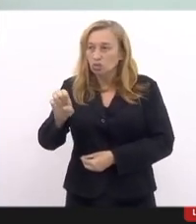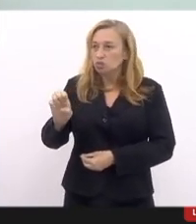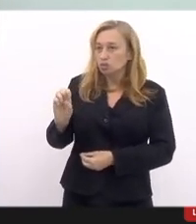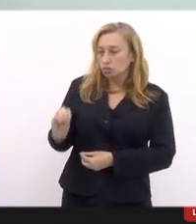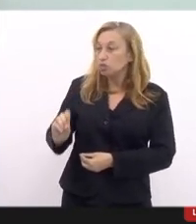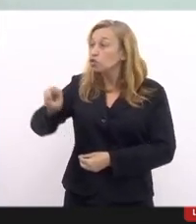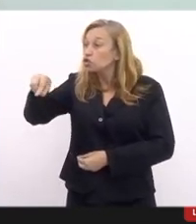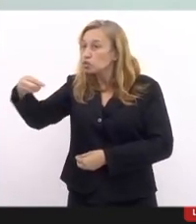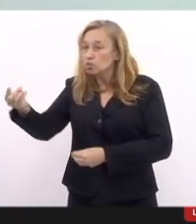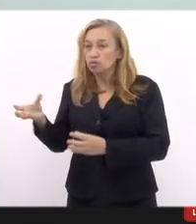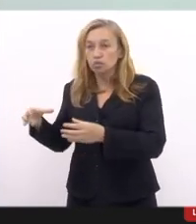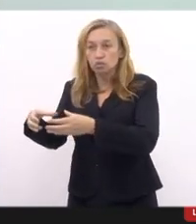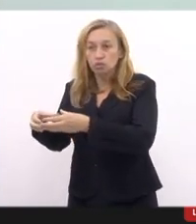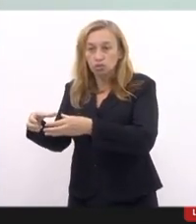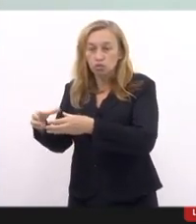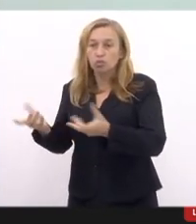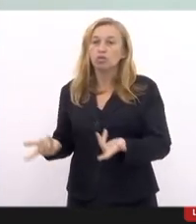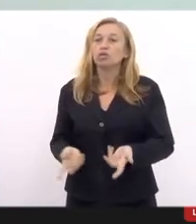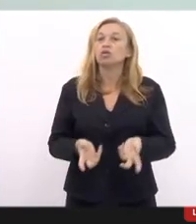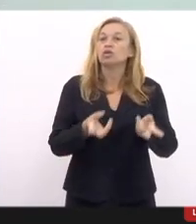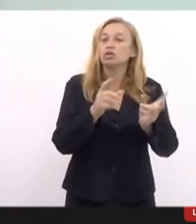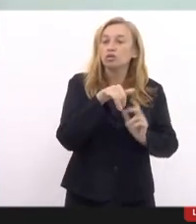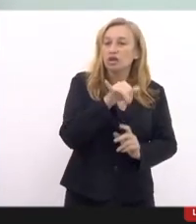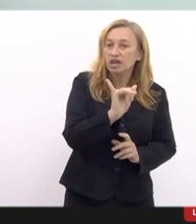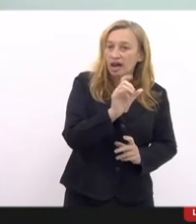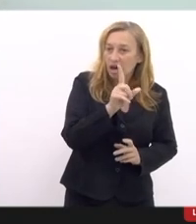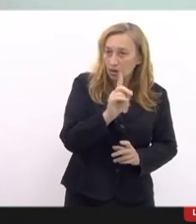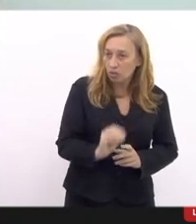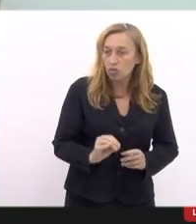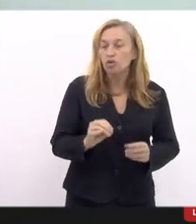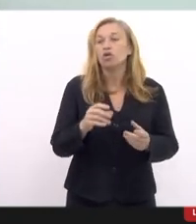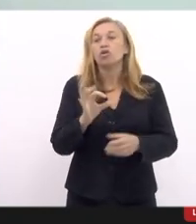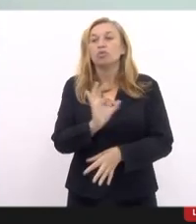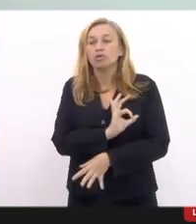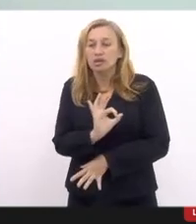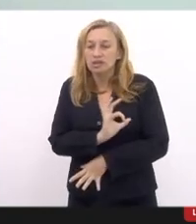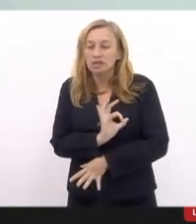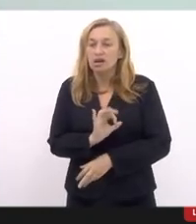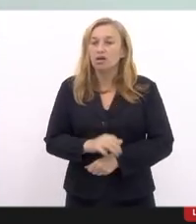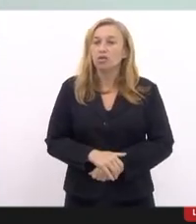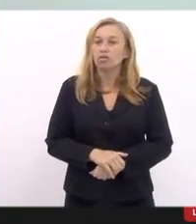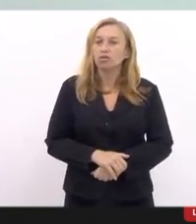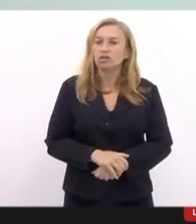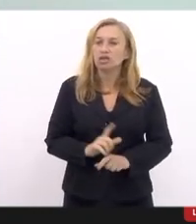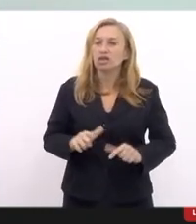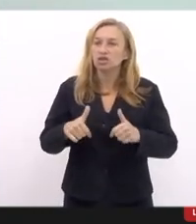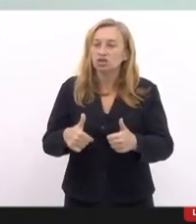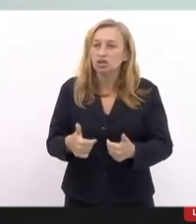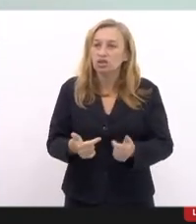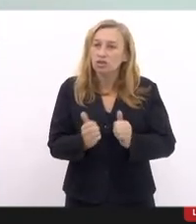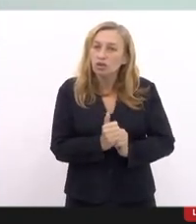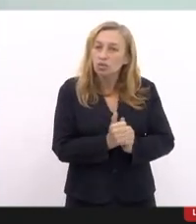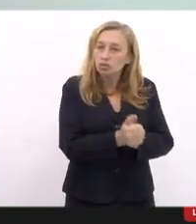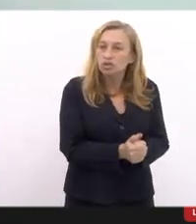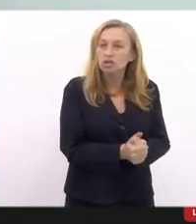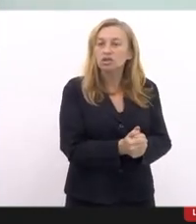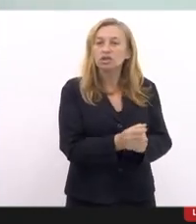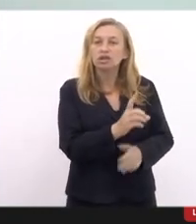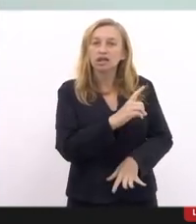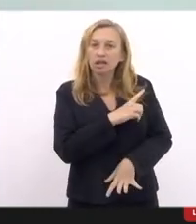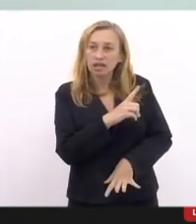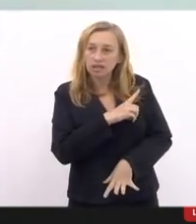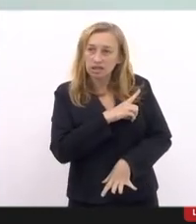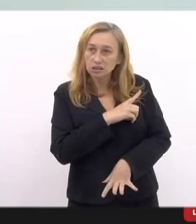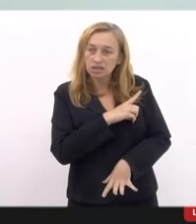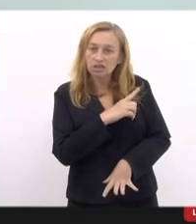do falecimento do Diago, o trato do policial que se envolviu na ocorrência, ele foi conduzido à delegacia de homicídios,